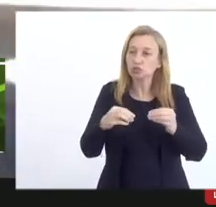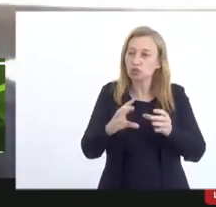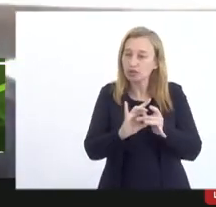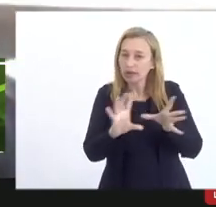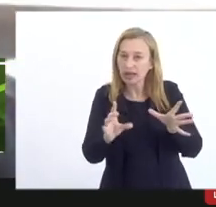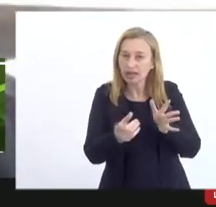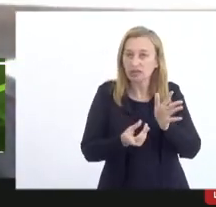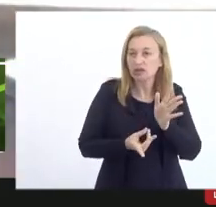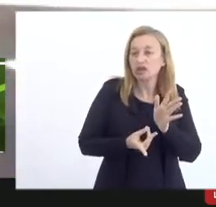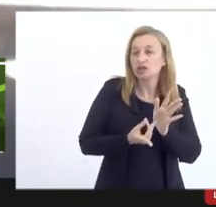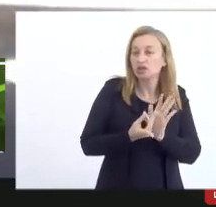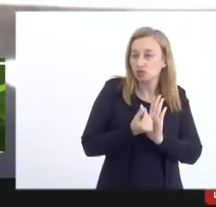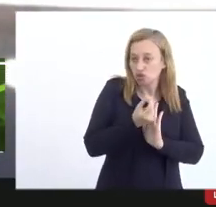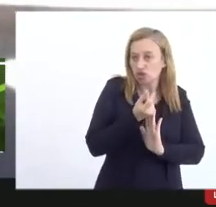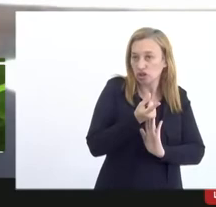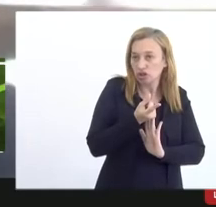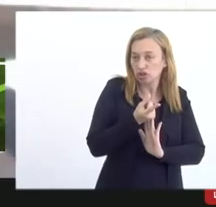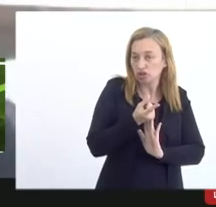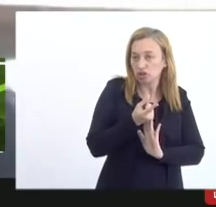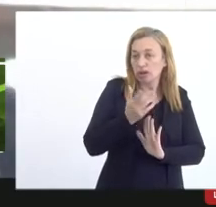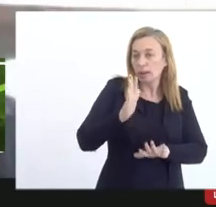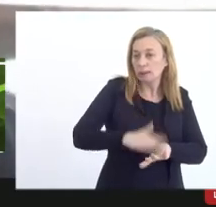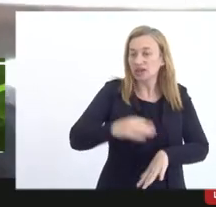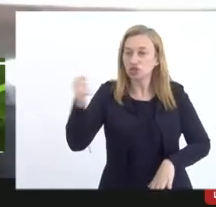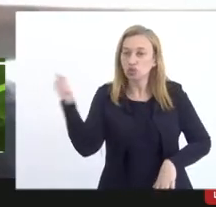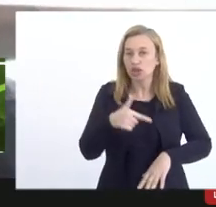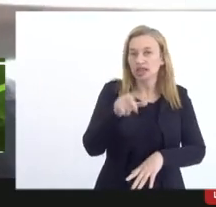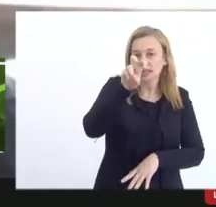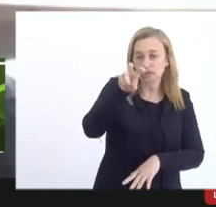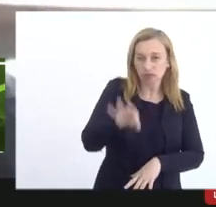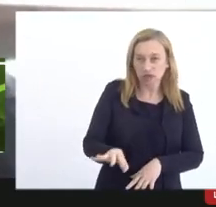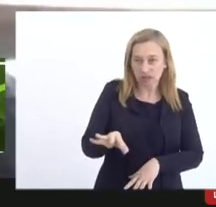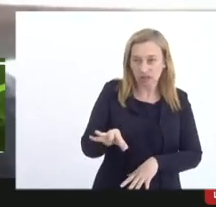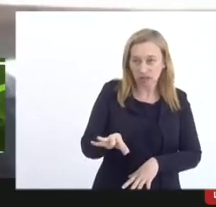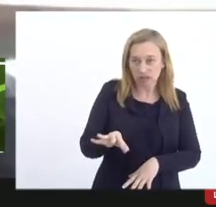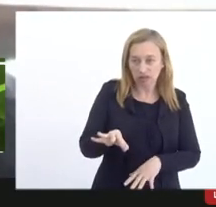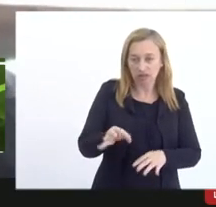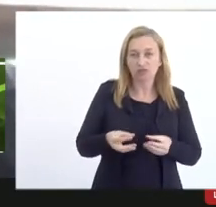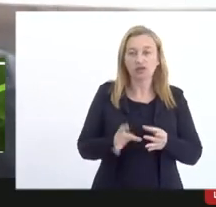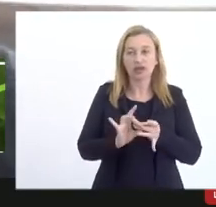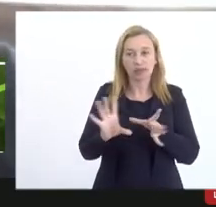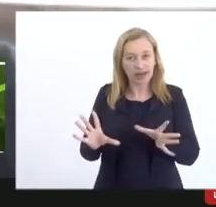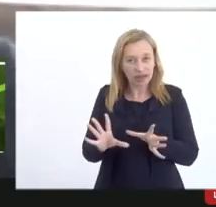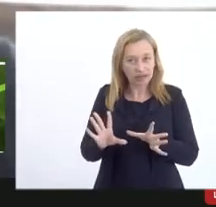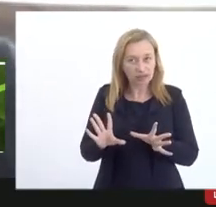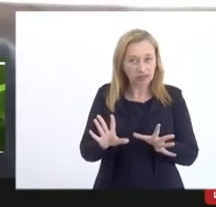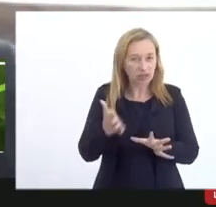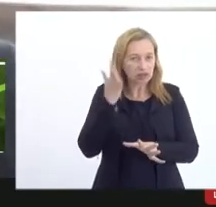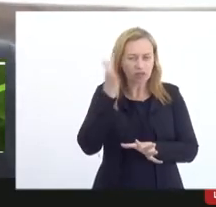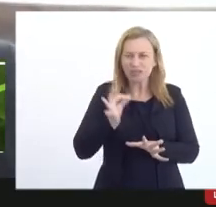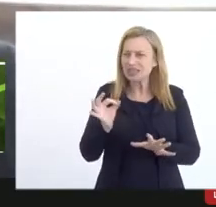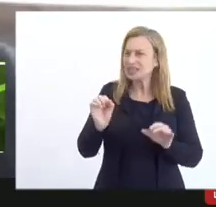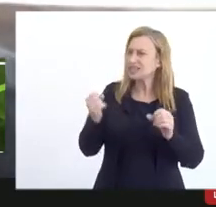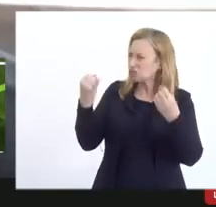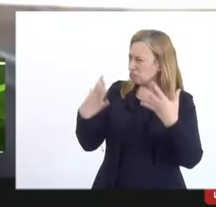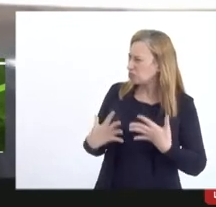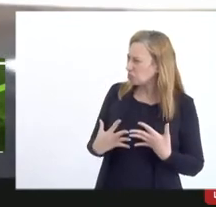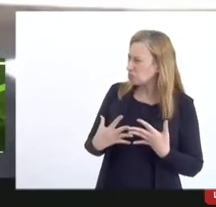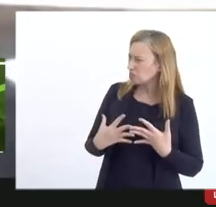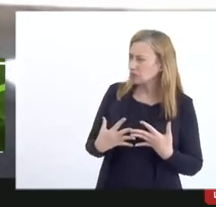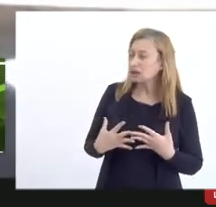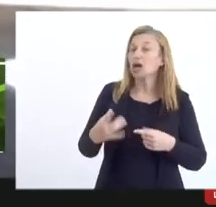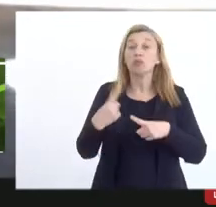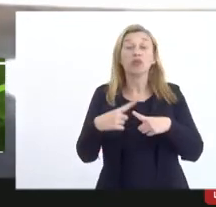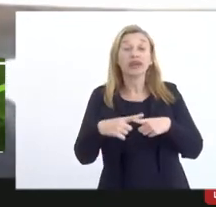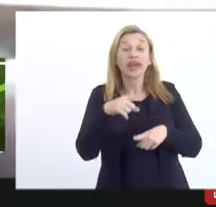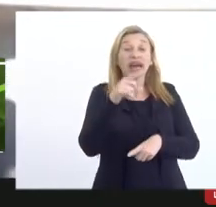financeiramente maior do que 5% do que foi efetivamente disponibilizado não sei se ficou claro a minha explicação que a